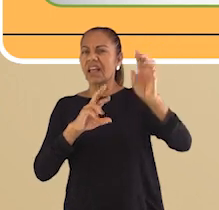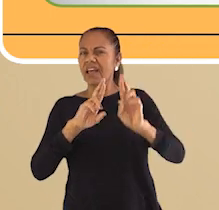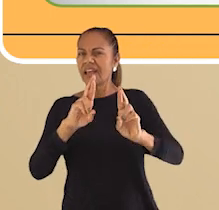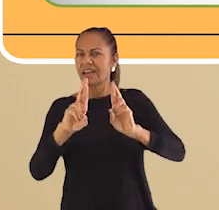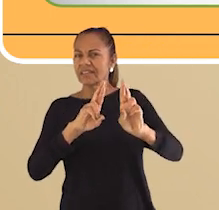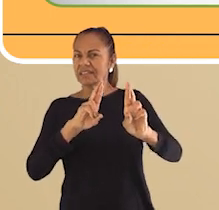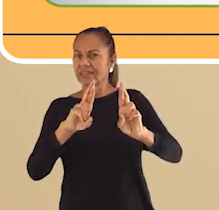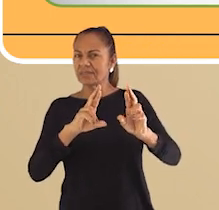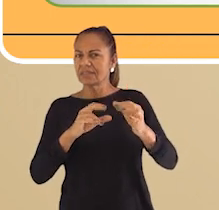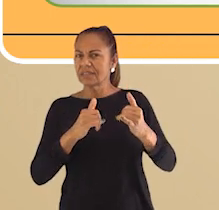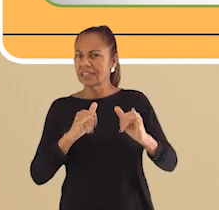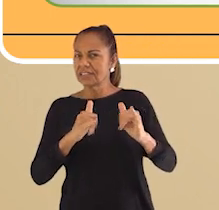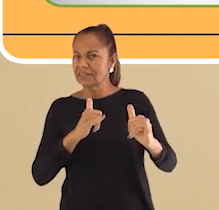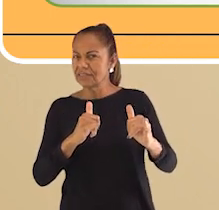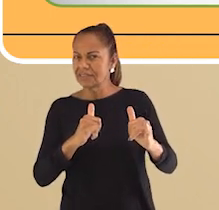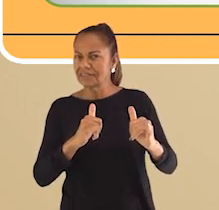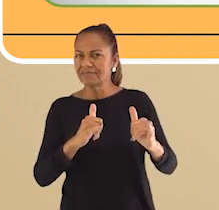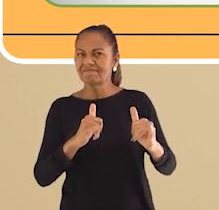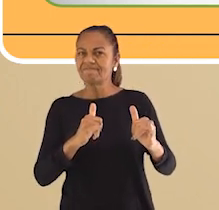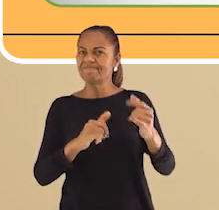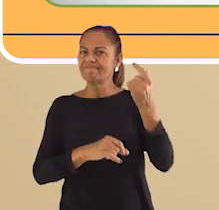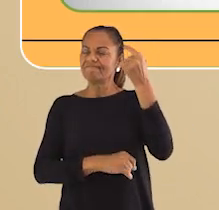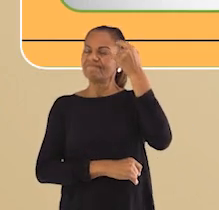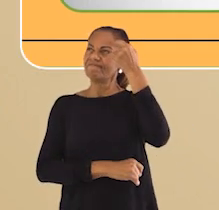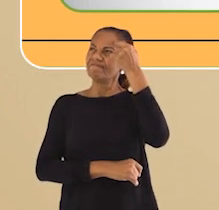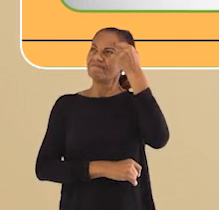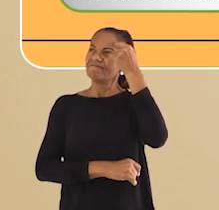relação? Vou te dar um tempo para pensar.